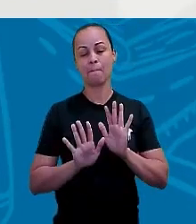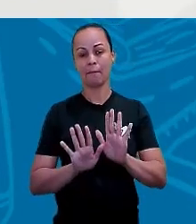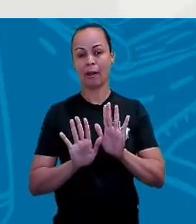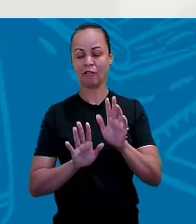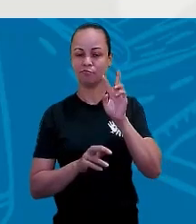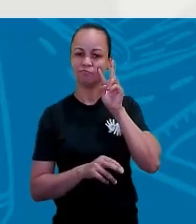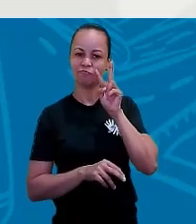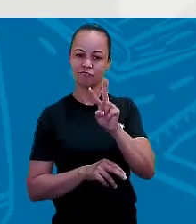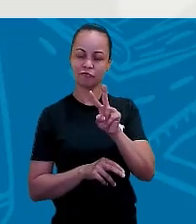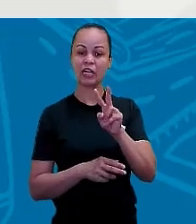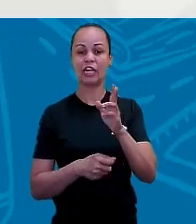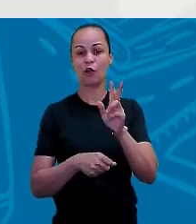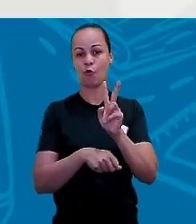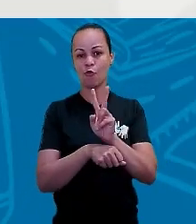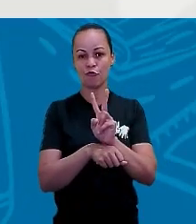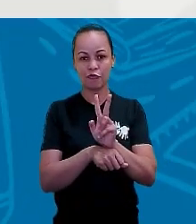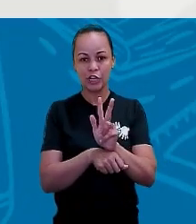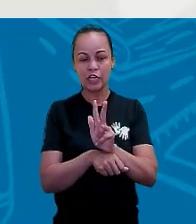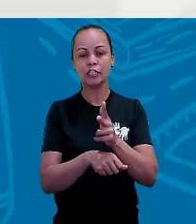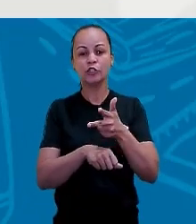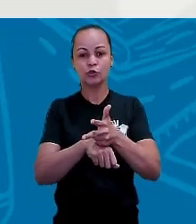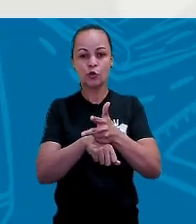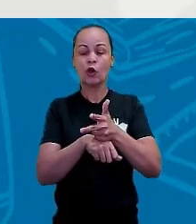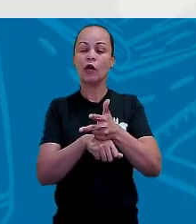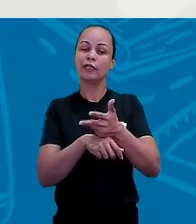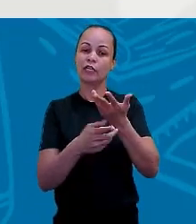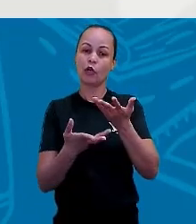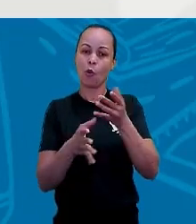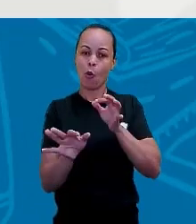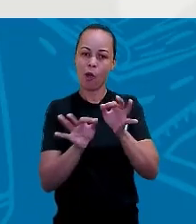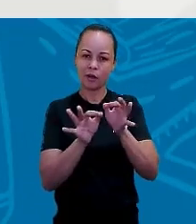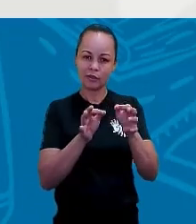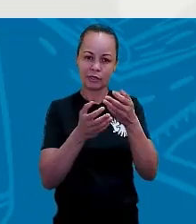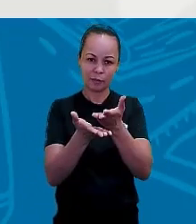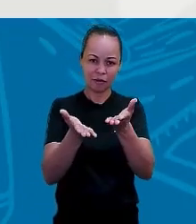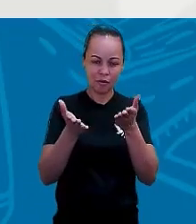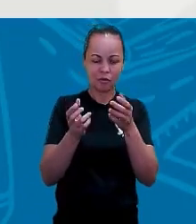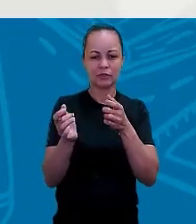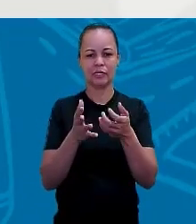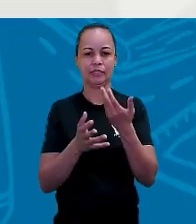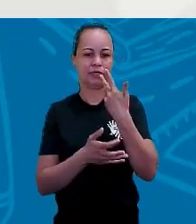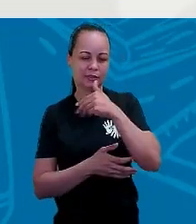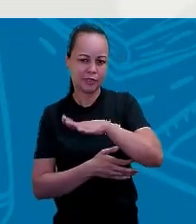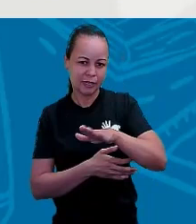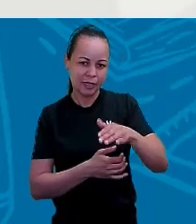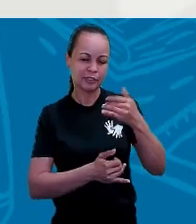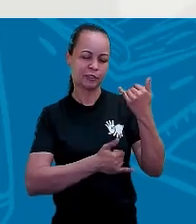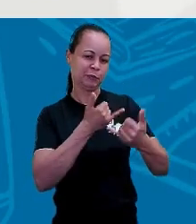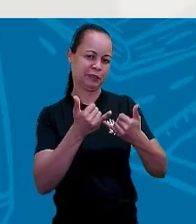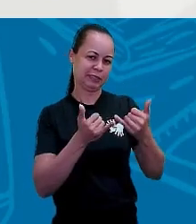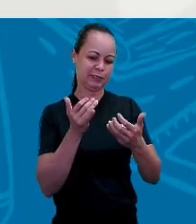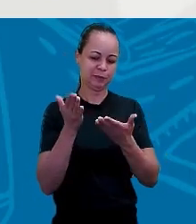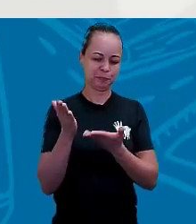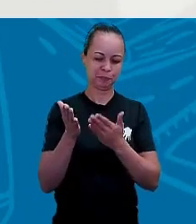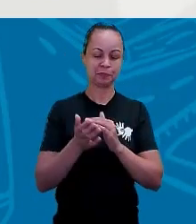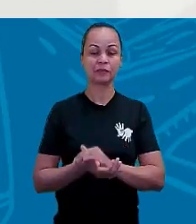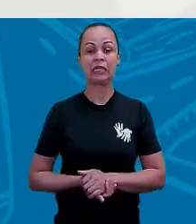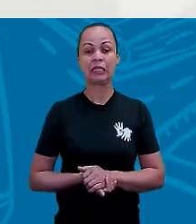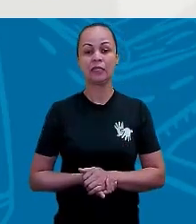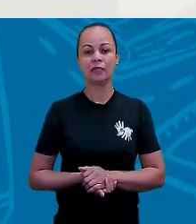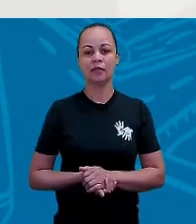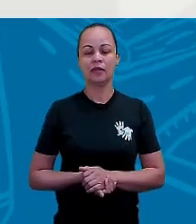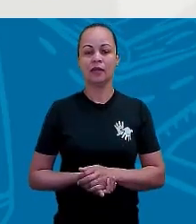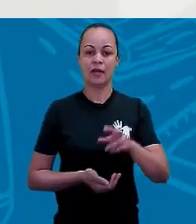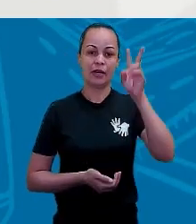ver o vídeo que eu preparei para vocês, das crianças brincando essas brincadeiras. Lembrando